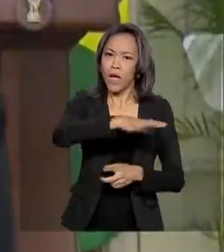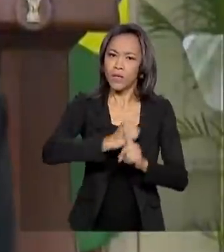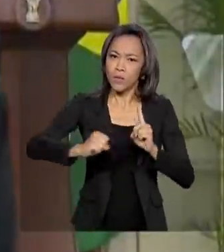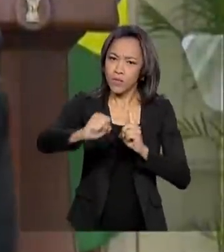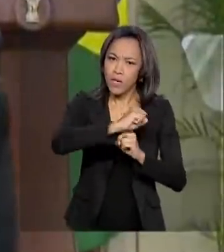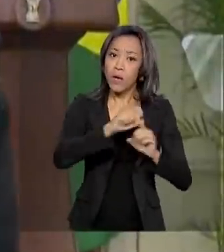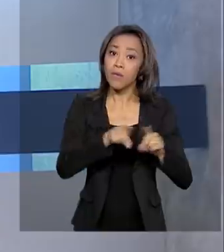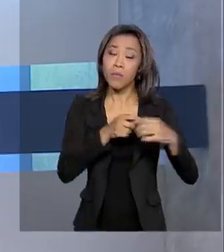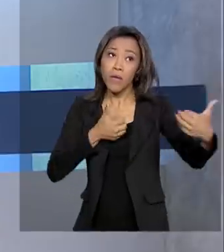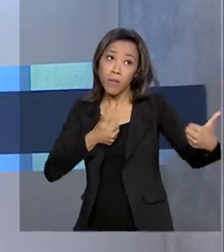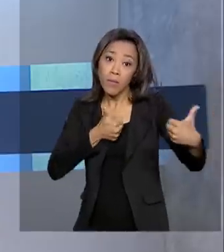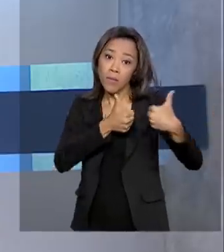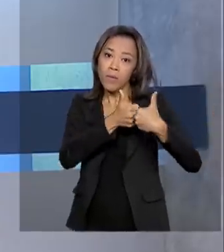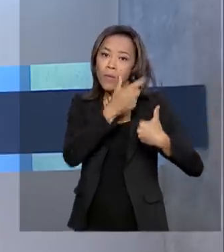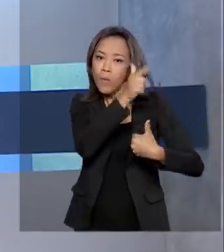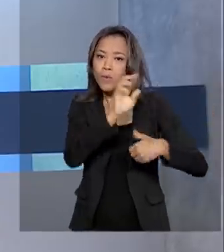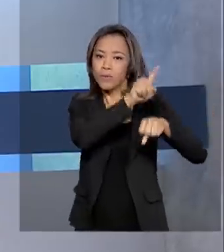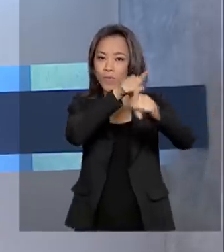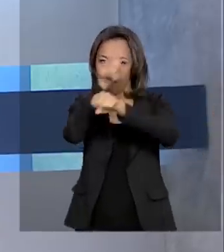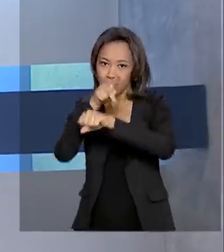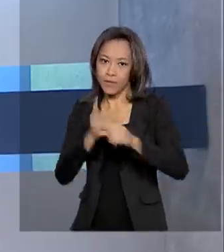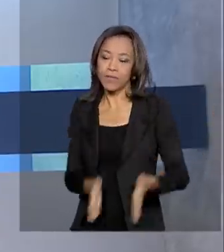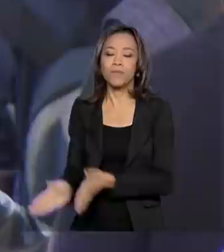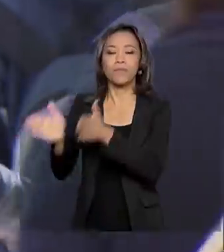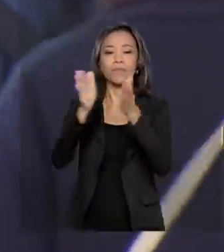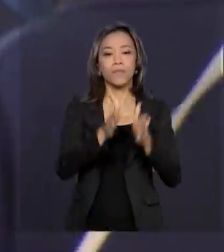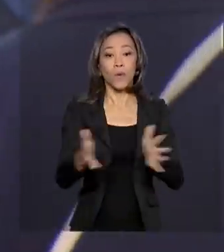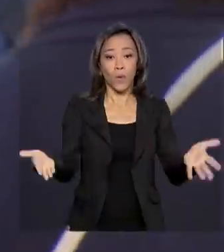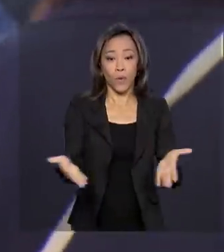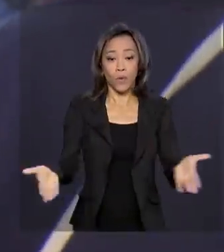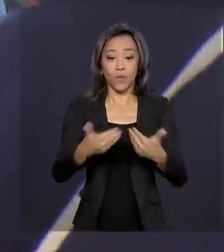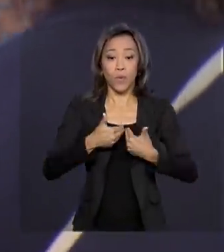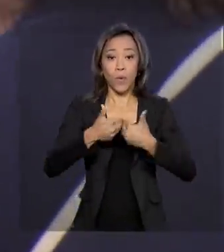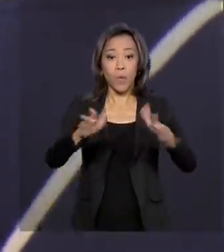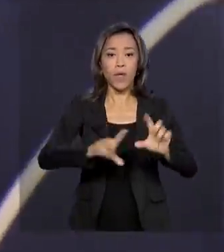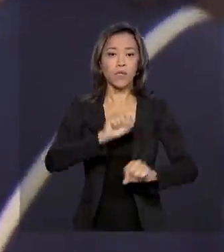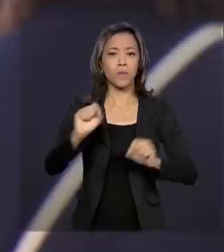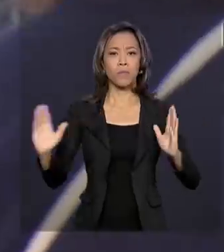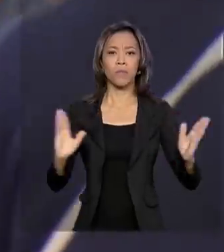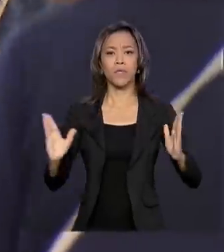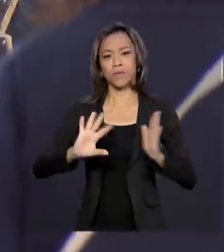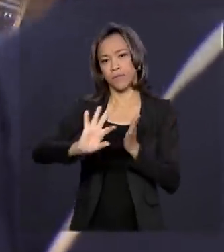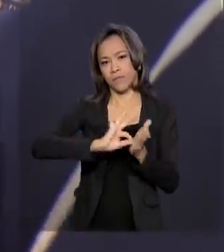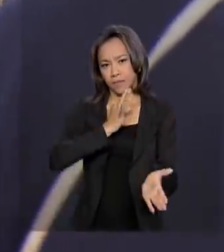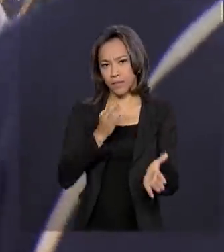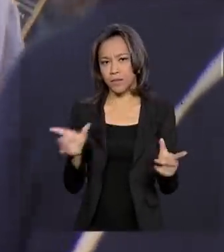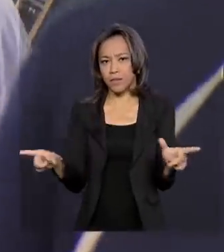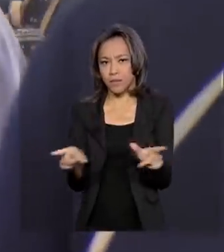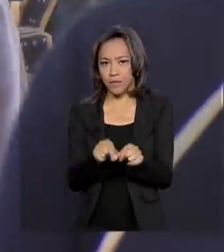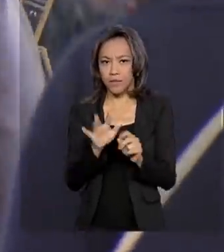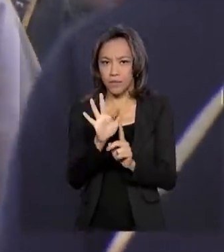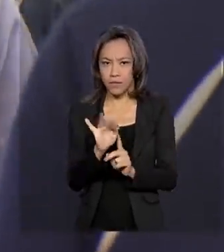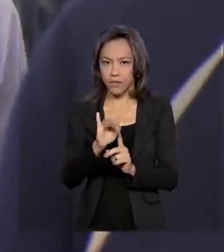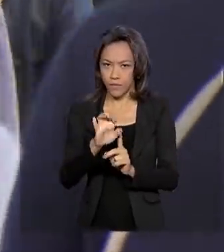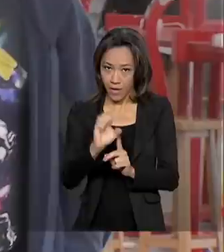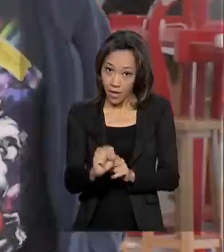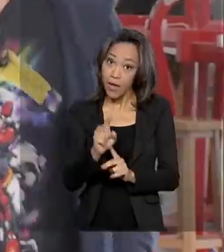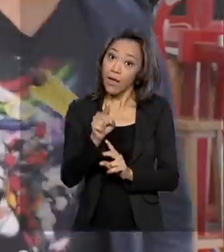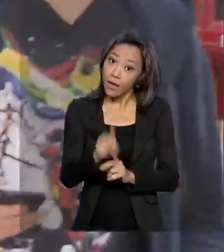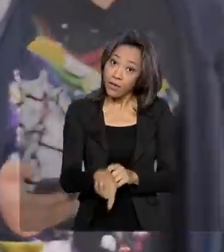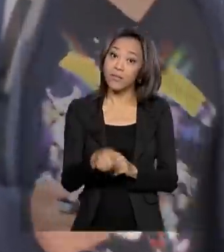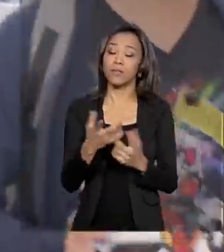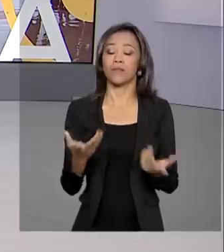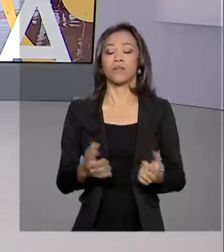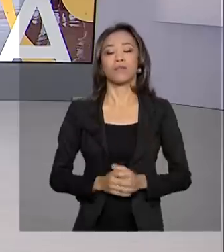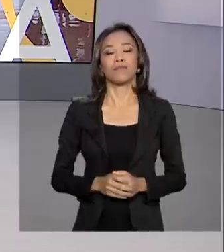outros países. E veja também, começa hoje o prazo para as inscrições no FIES, que financia a educação superior no